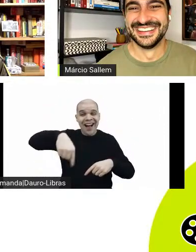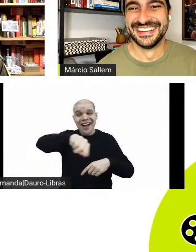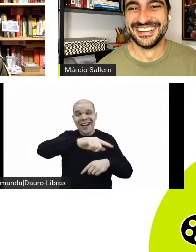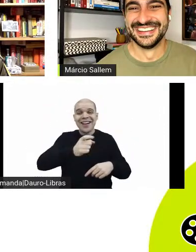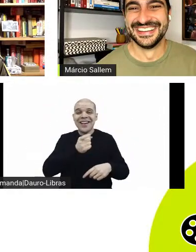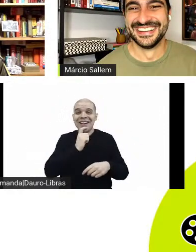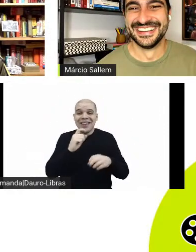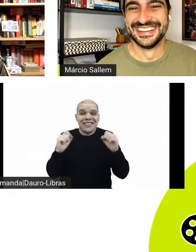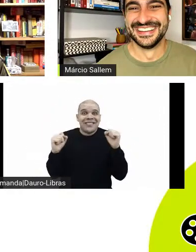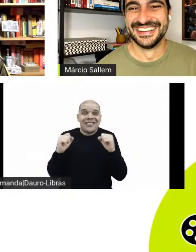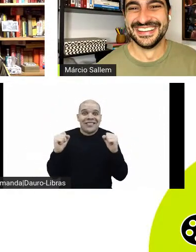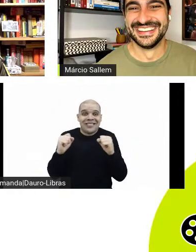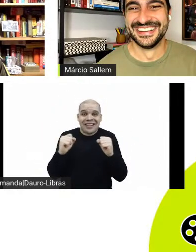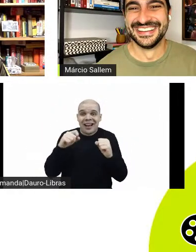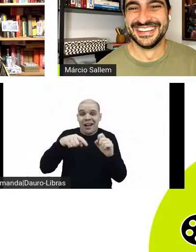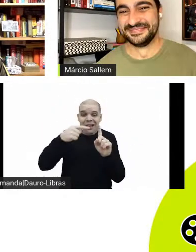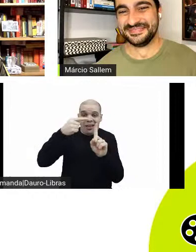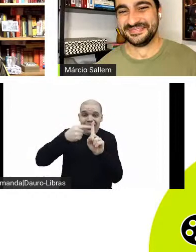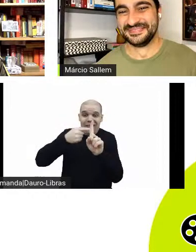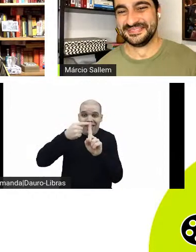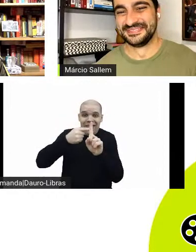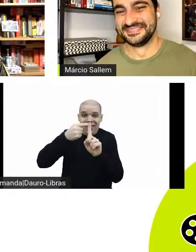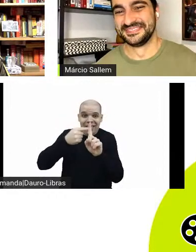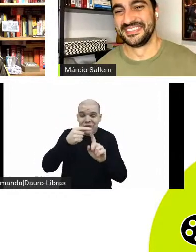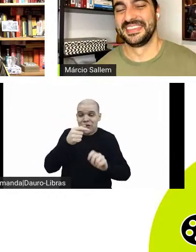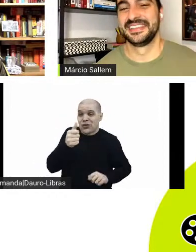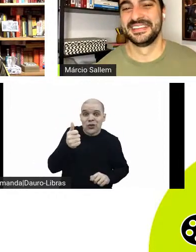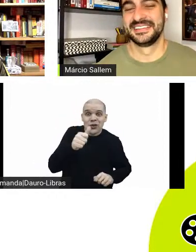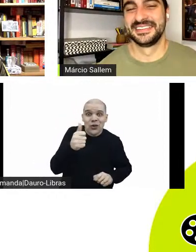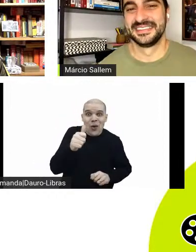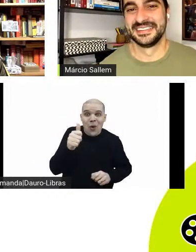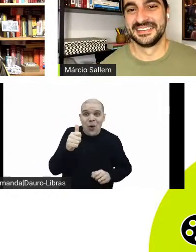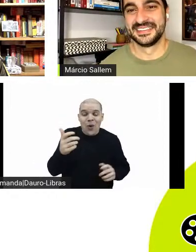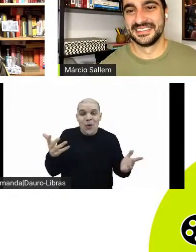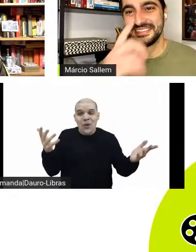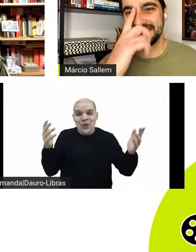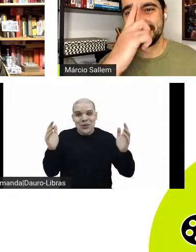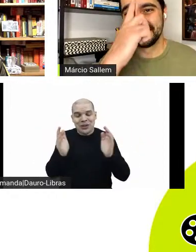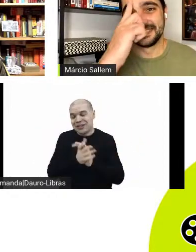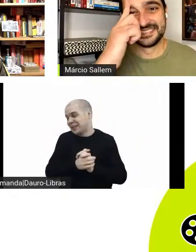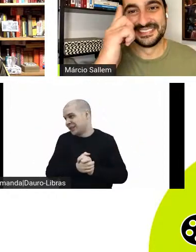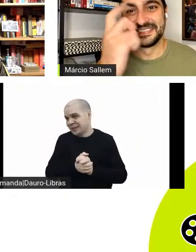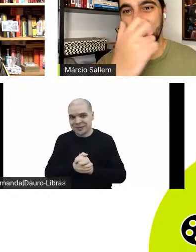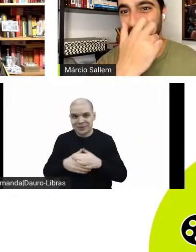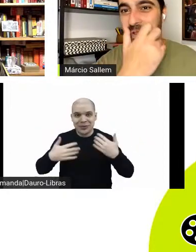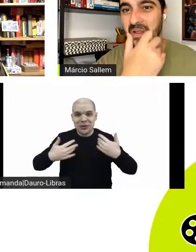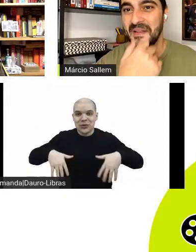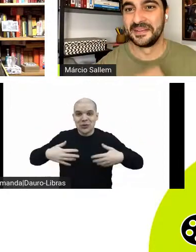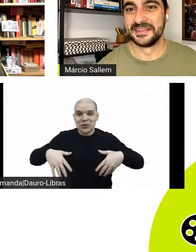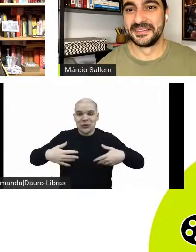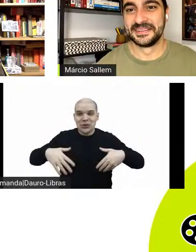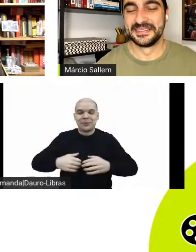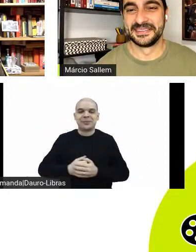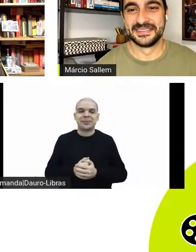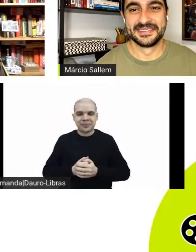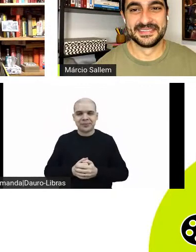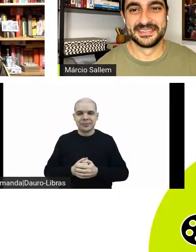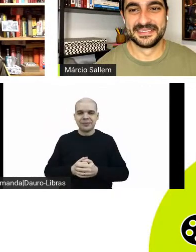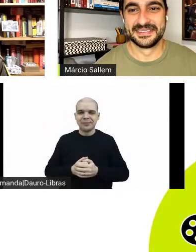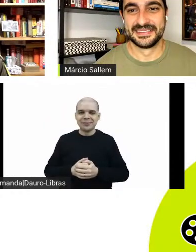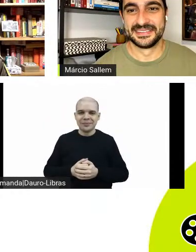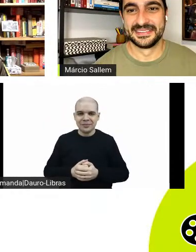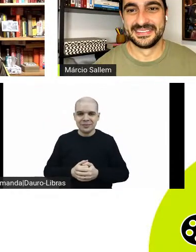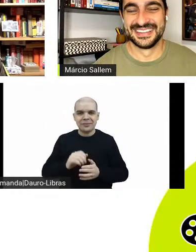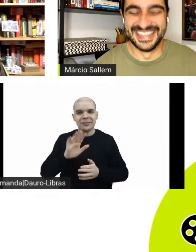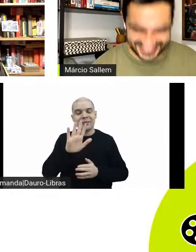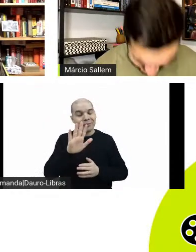Aqui está 8 graus, 11 graus, 11 graus. Vai cair ainda. Poderia, poderia fretar um